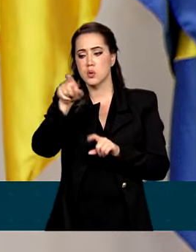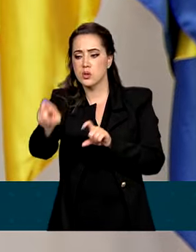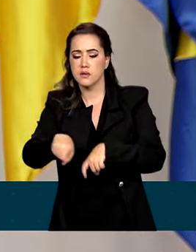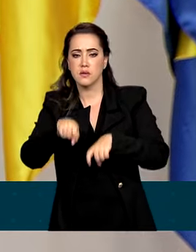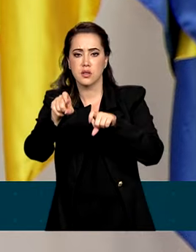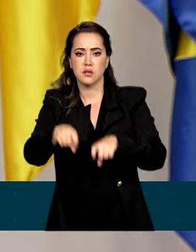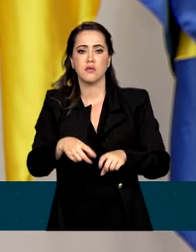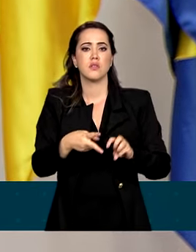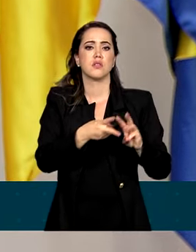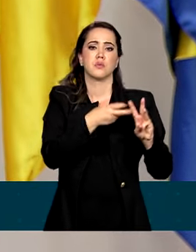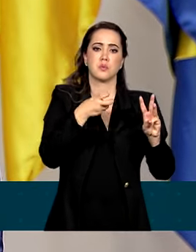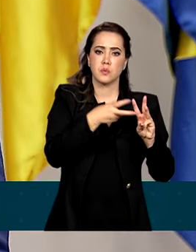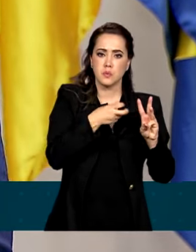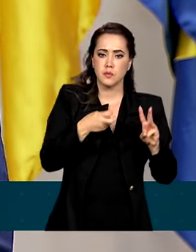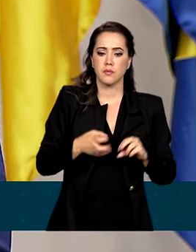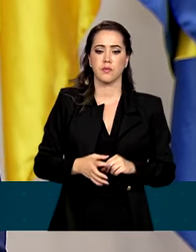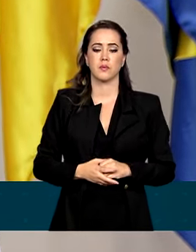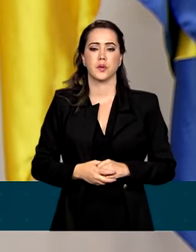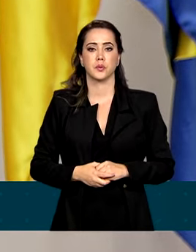indígenas.